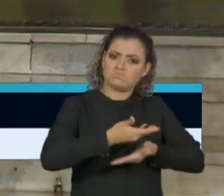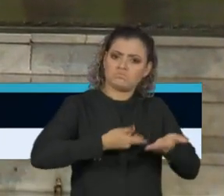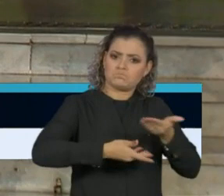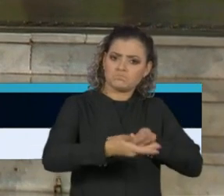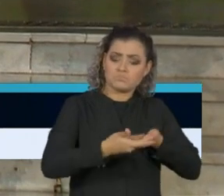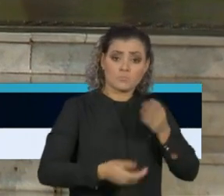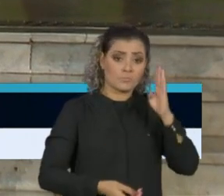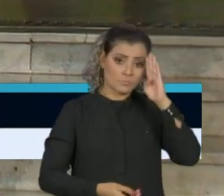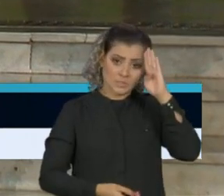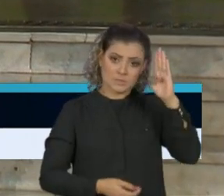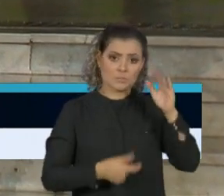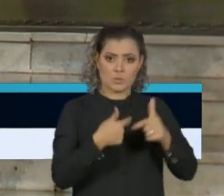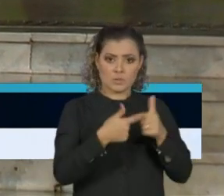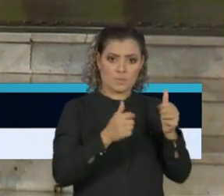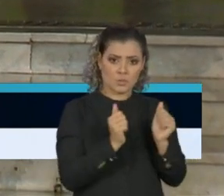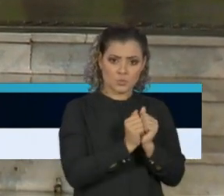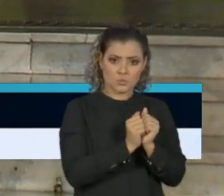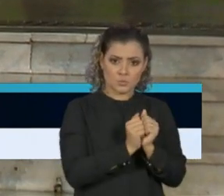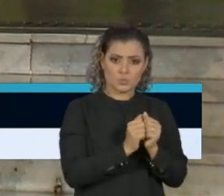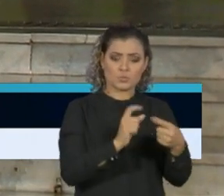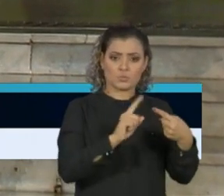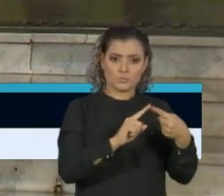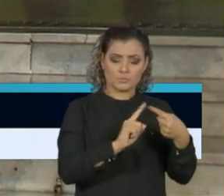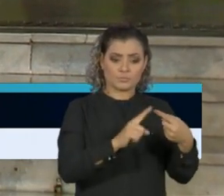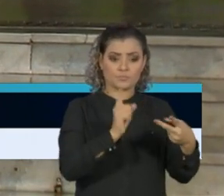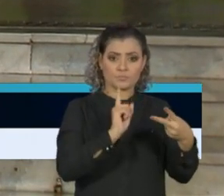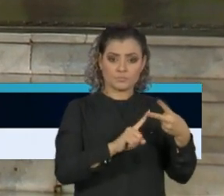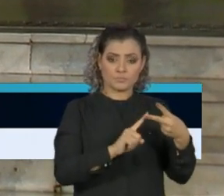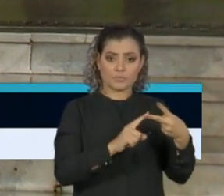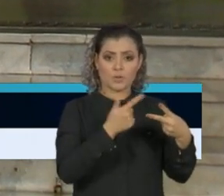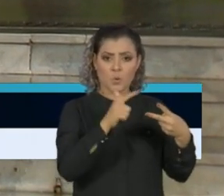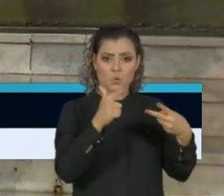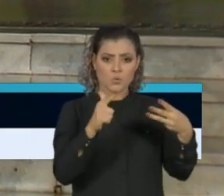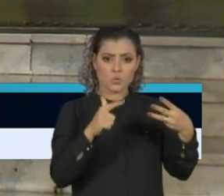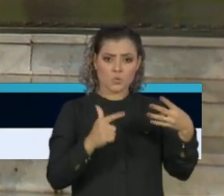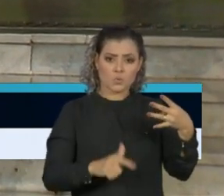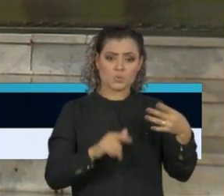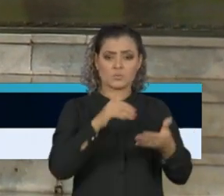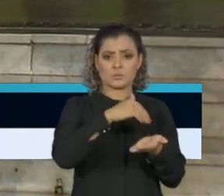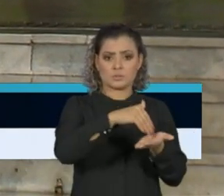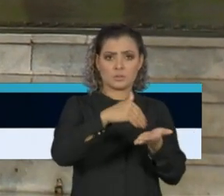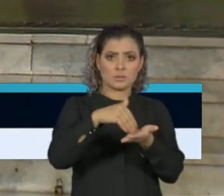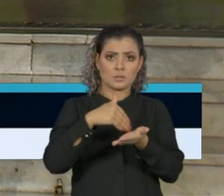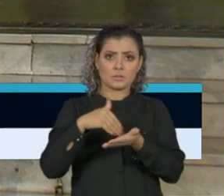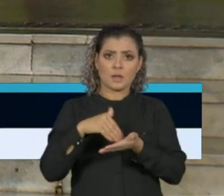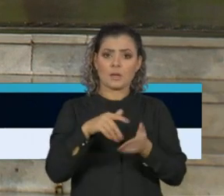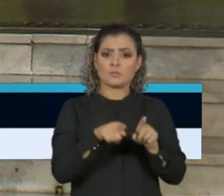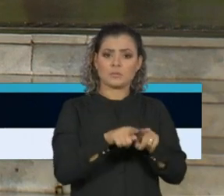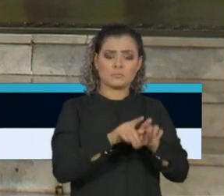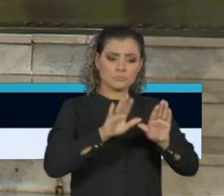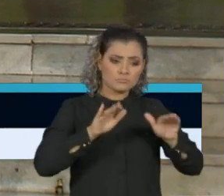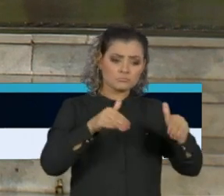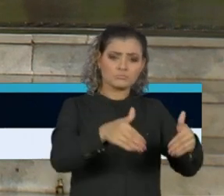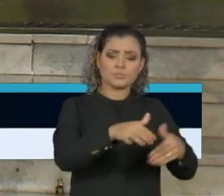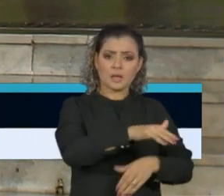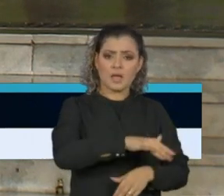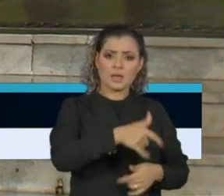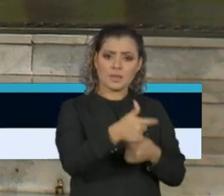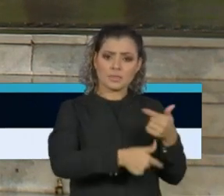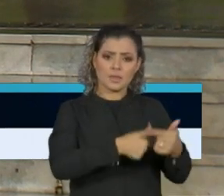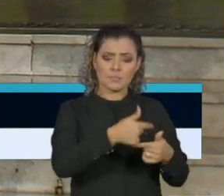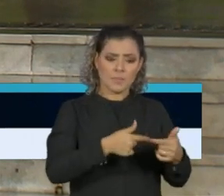e os demais secretários que têm especificidade das suas